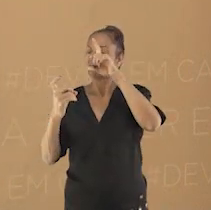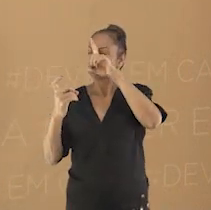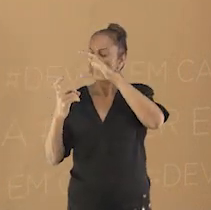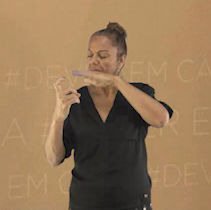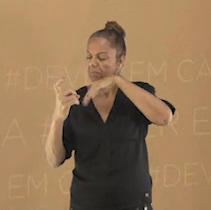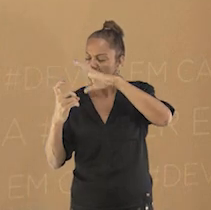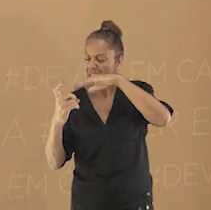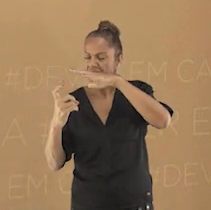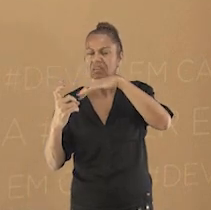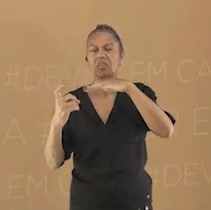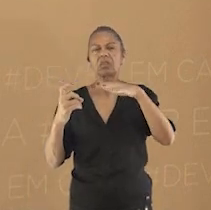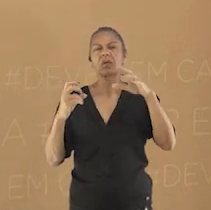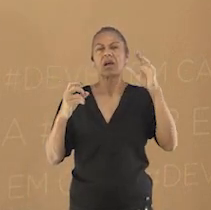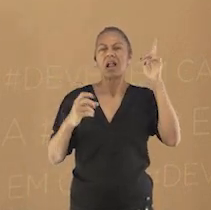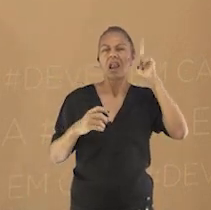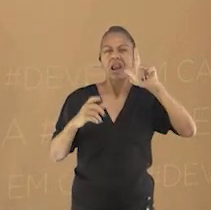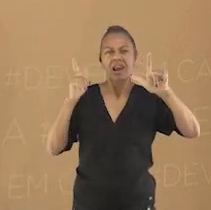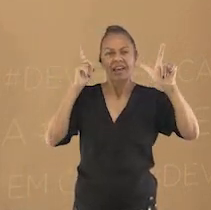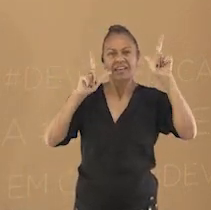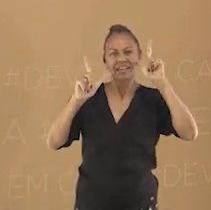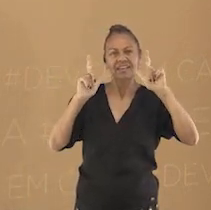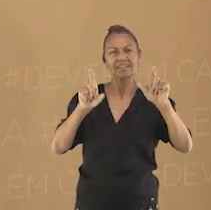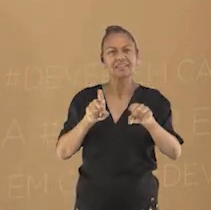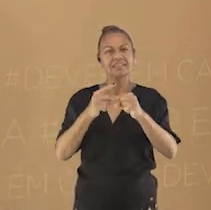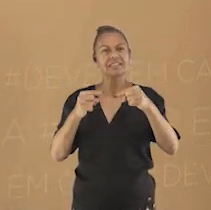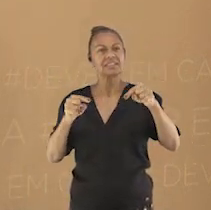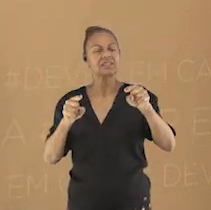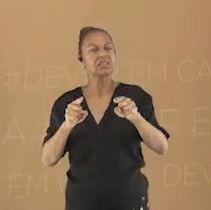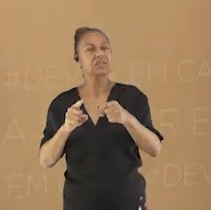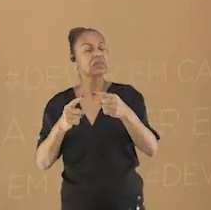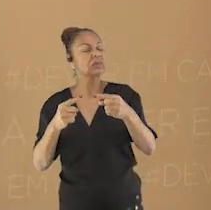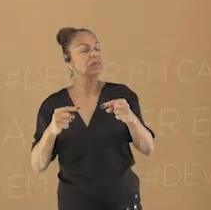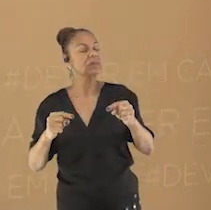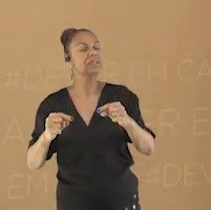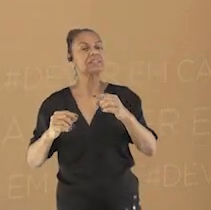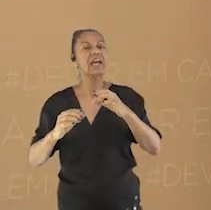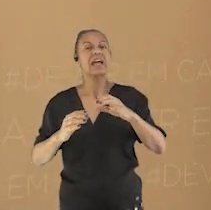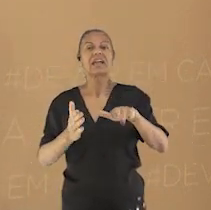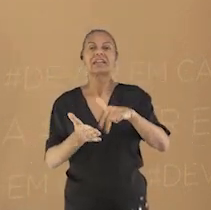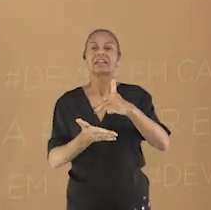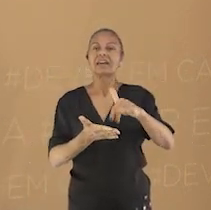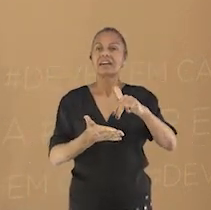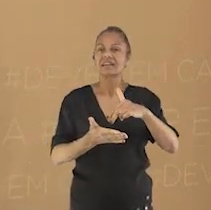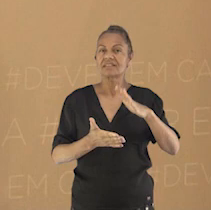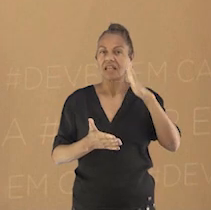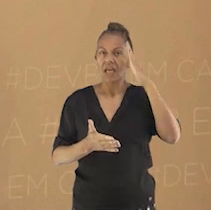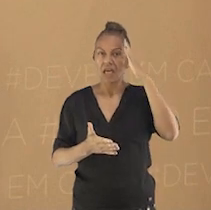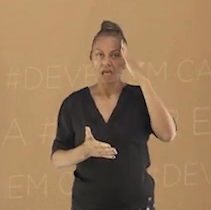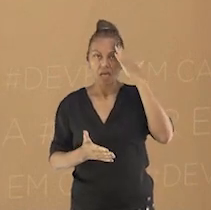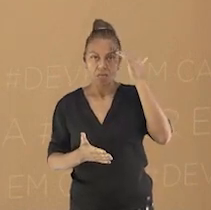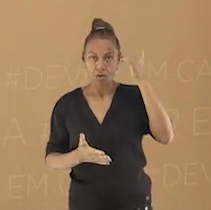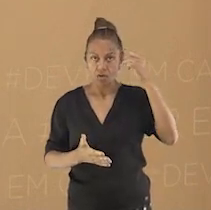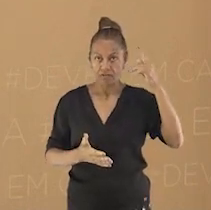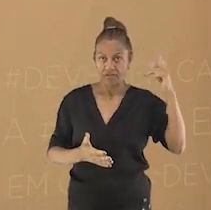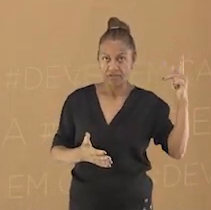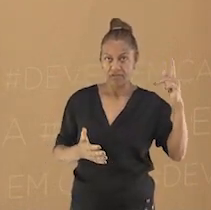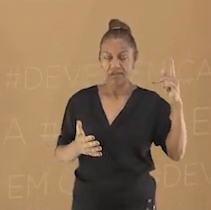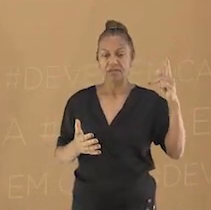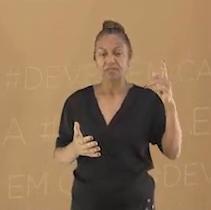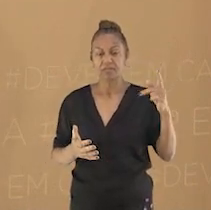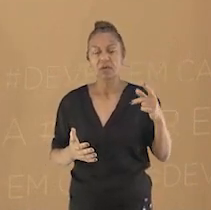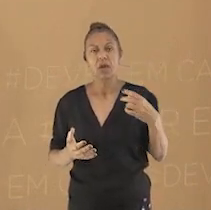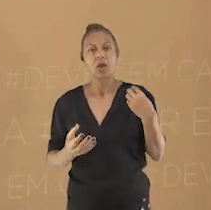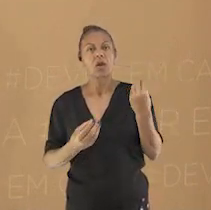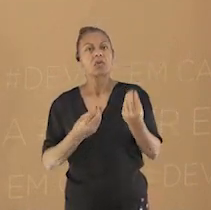serve-se de mitos, lendas, canções, contos, danças, provérbios, adivinhações